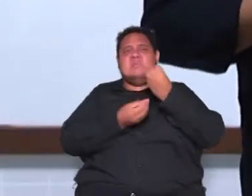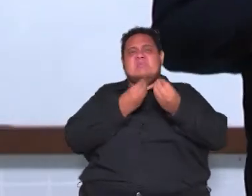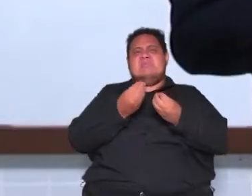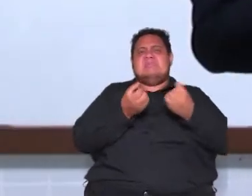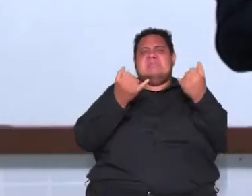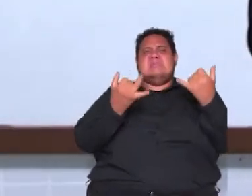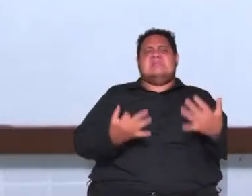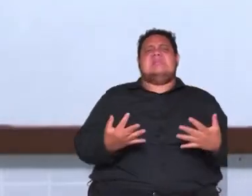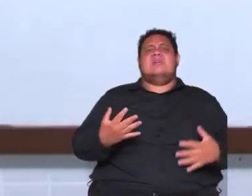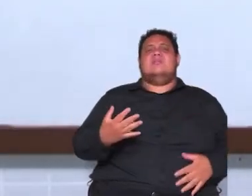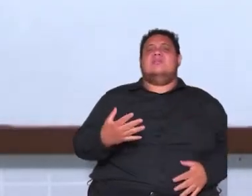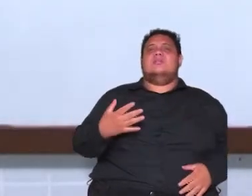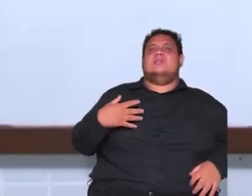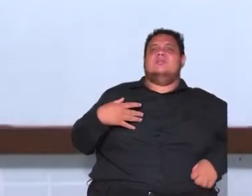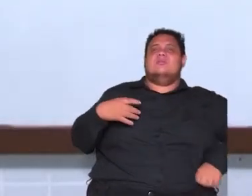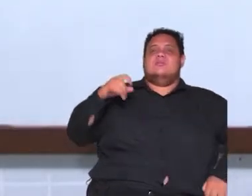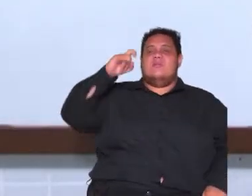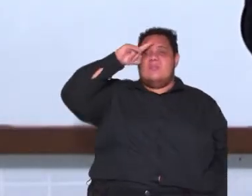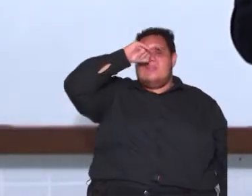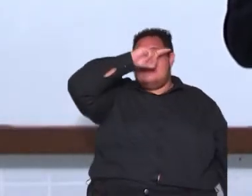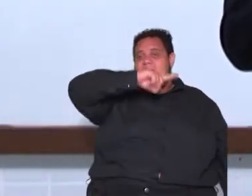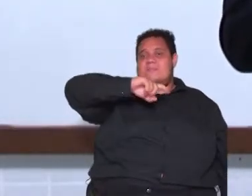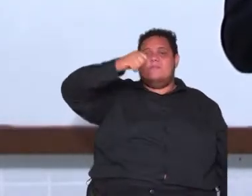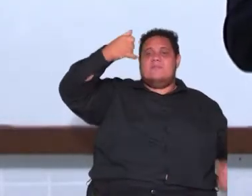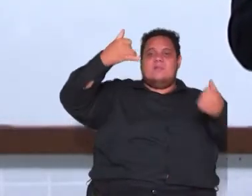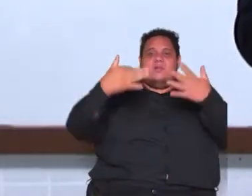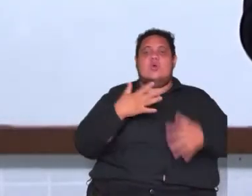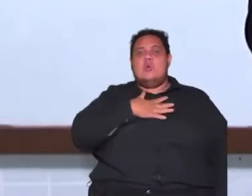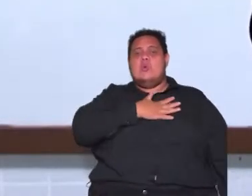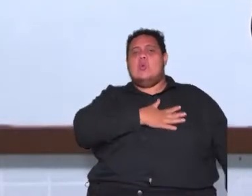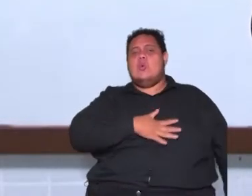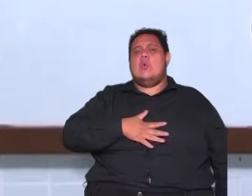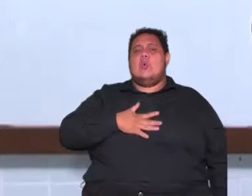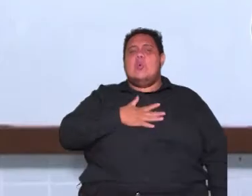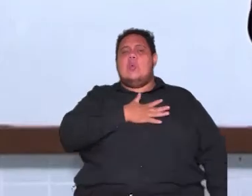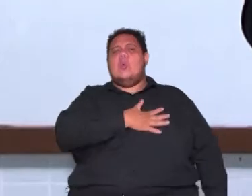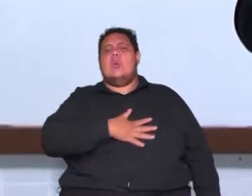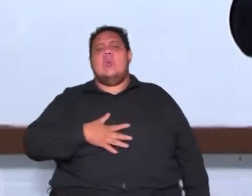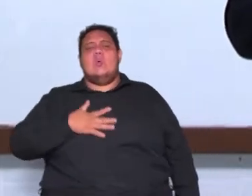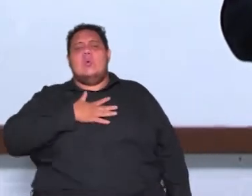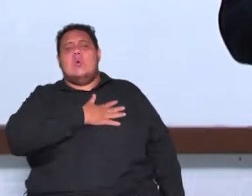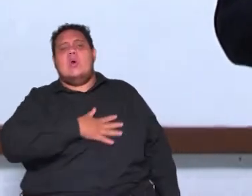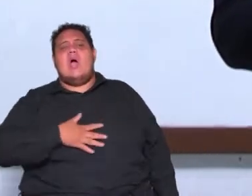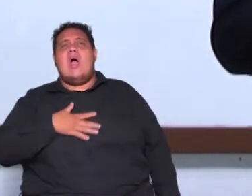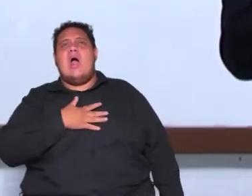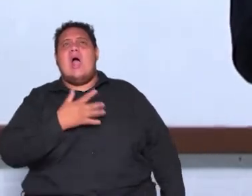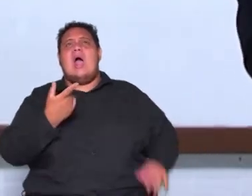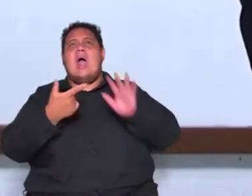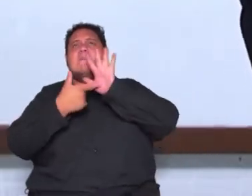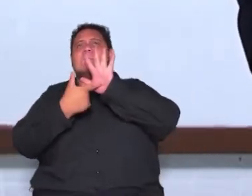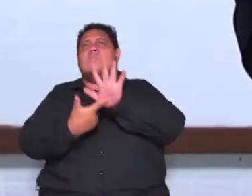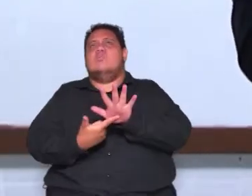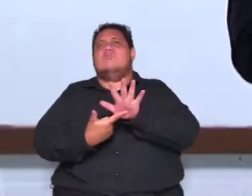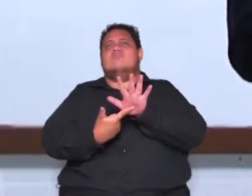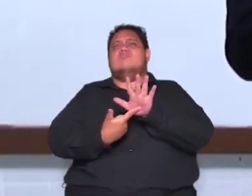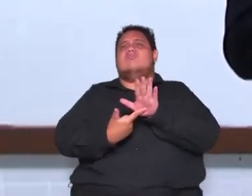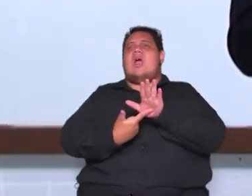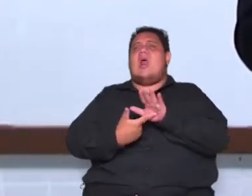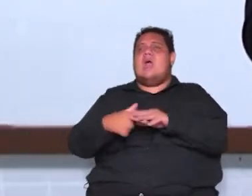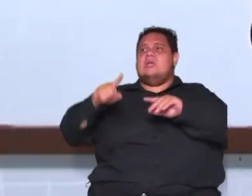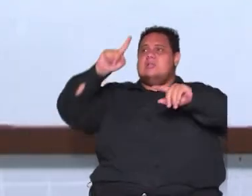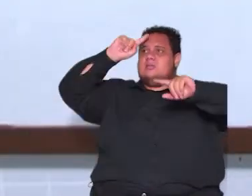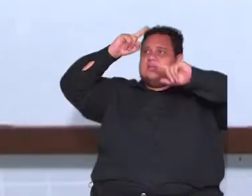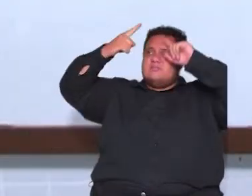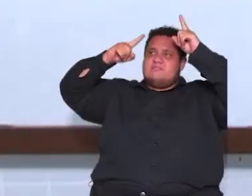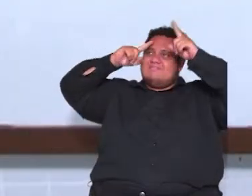bem pitoresco que eu gosto muito de de falar quando para ilustrar essa ideia